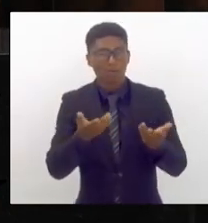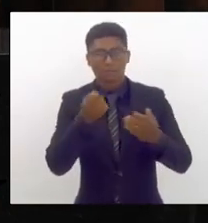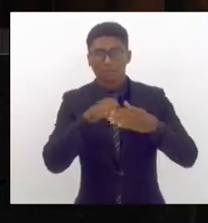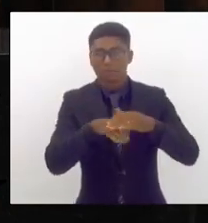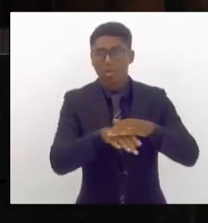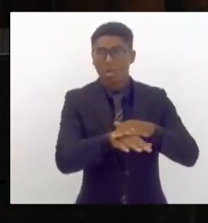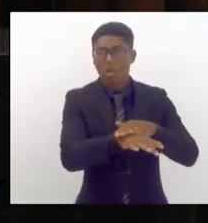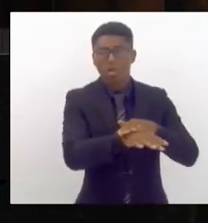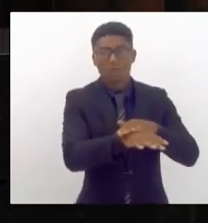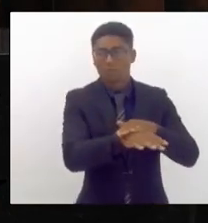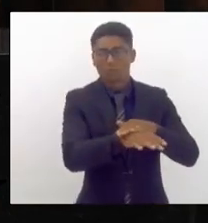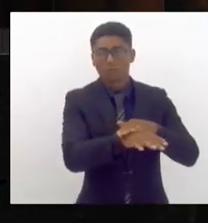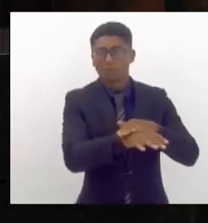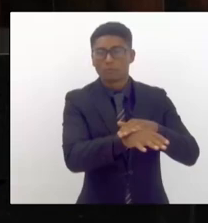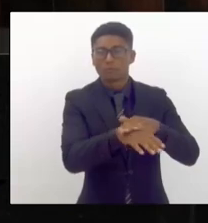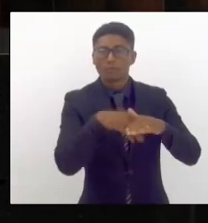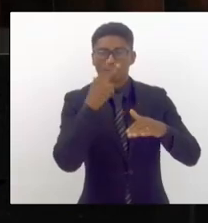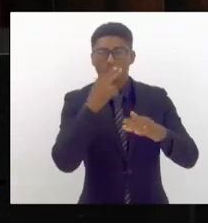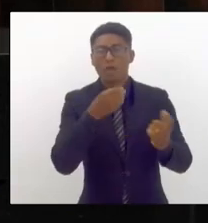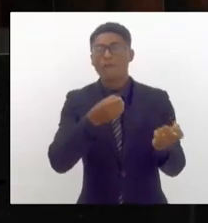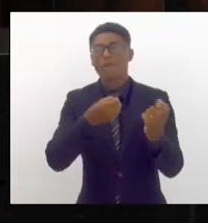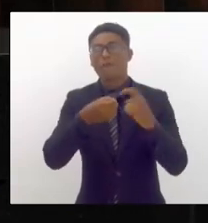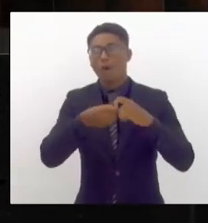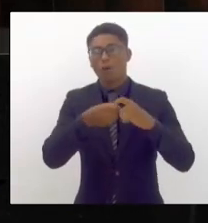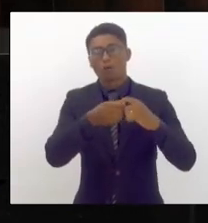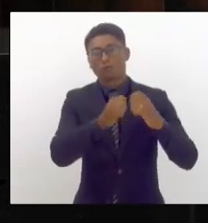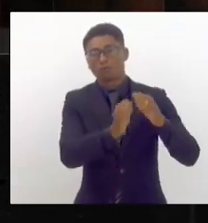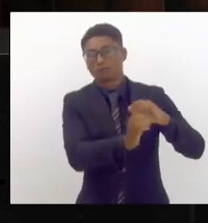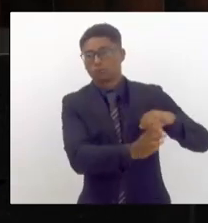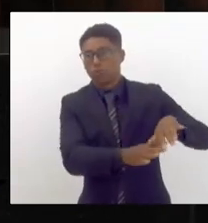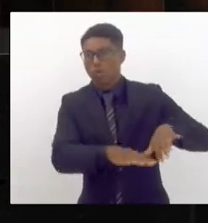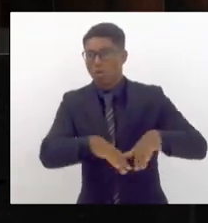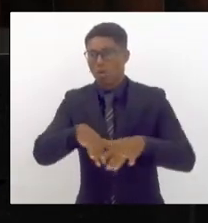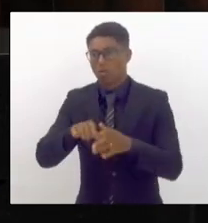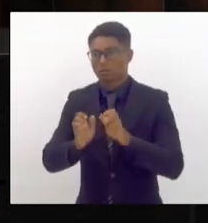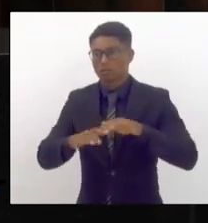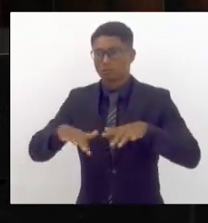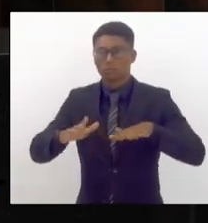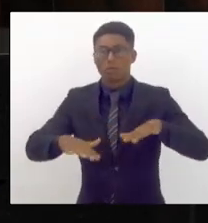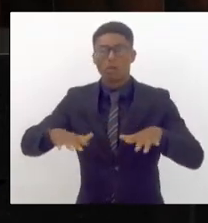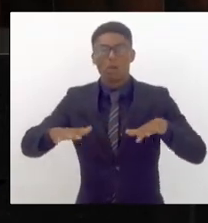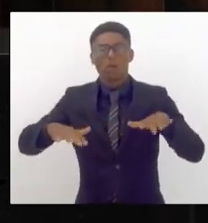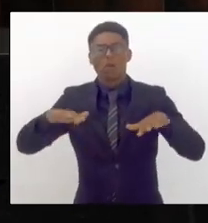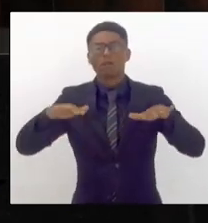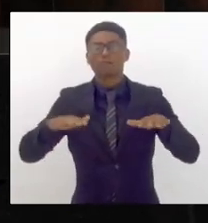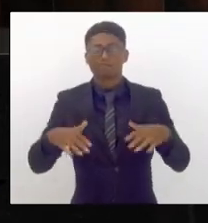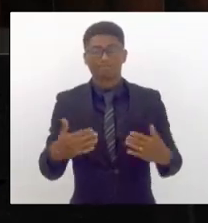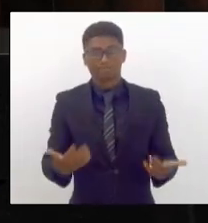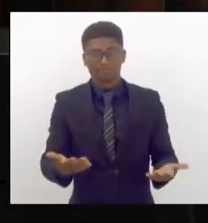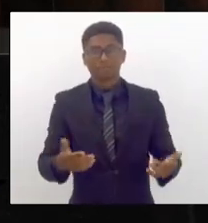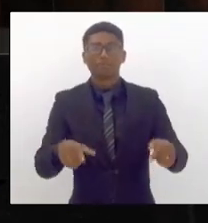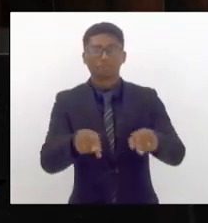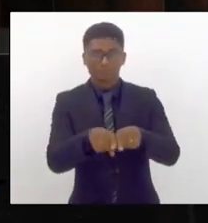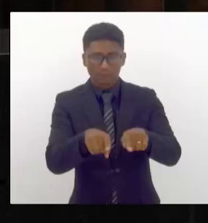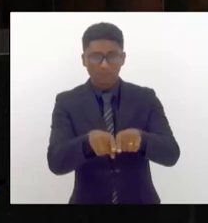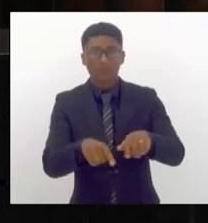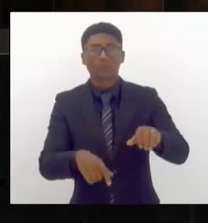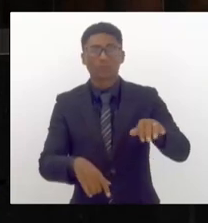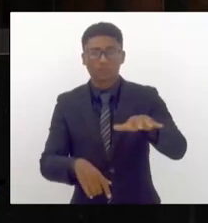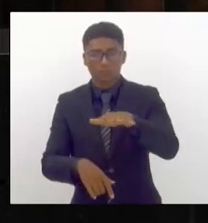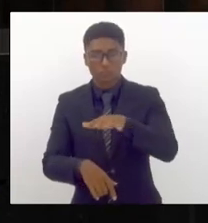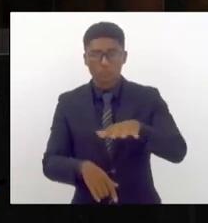oeste a água retorna todo pelos canais e pelos rios afluentes da nossa região da zona oeste então a zona oeste também foi